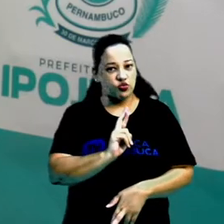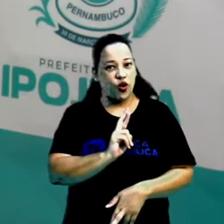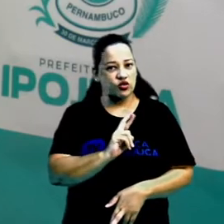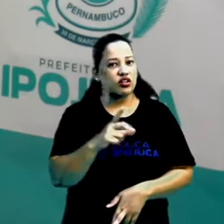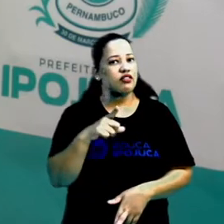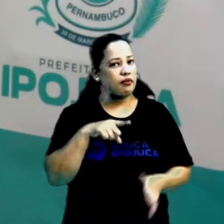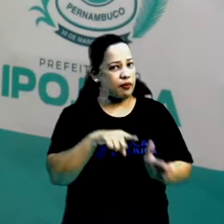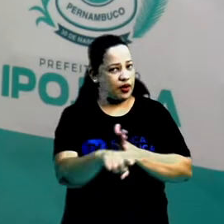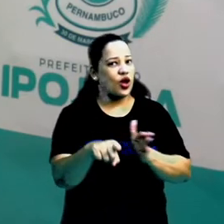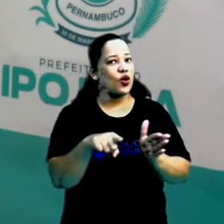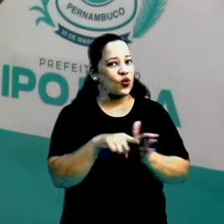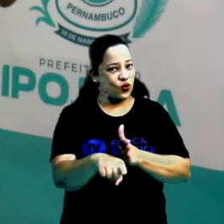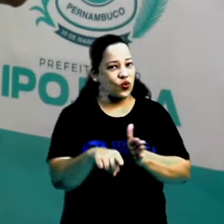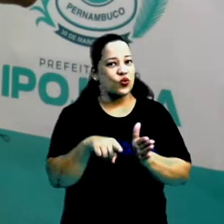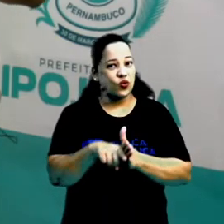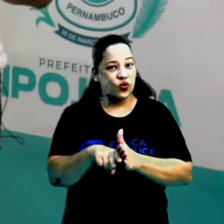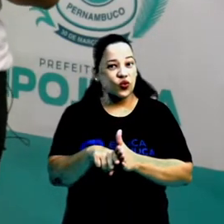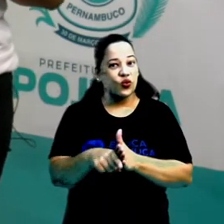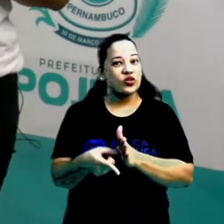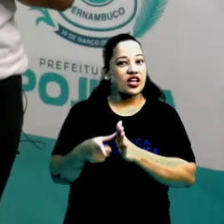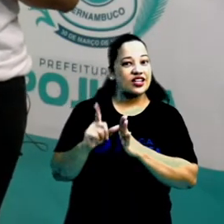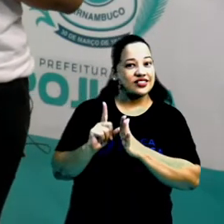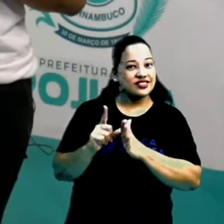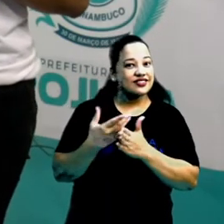a nossa pergunta no começo da aula?